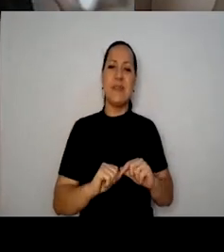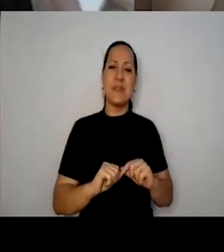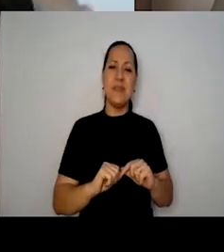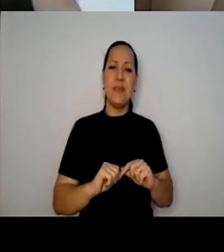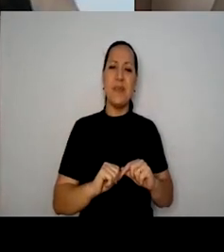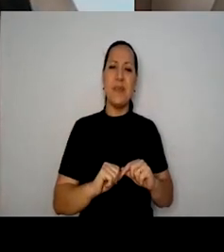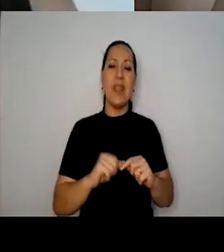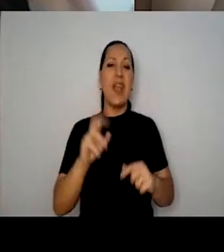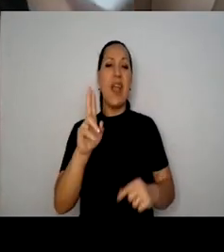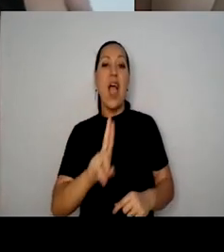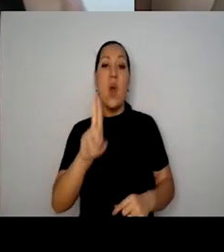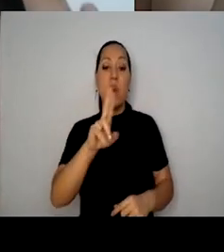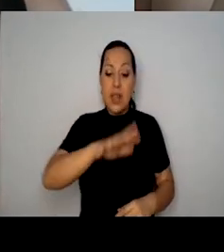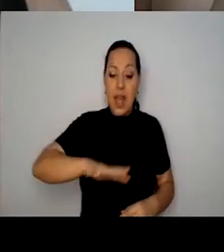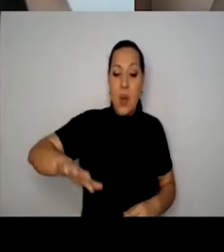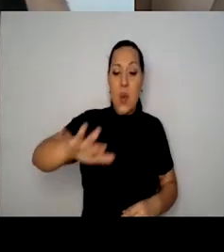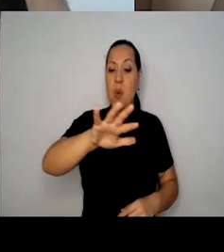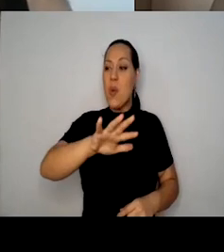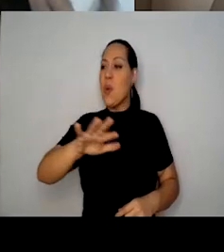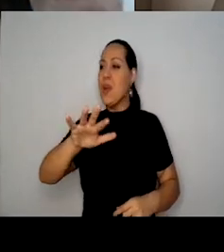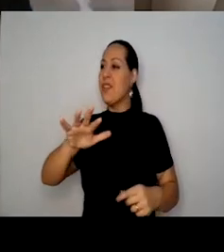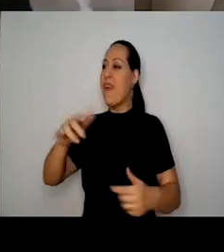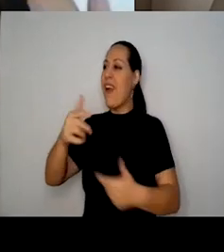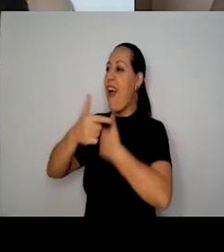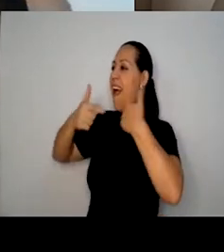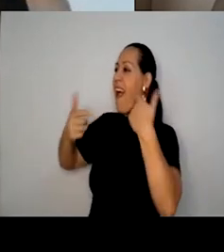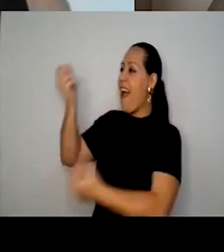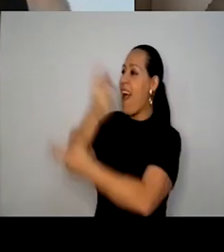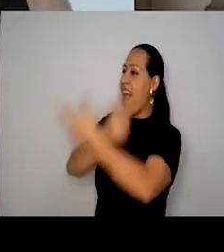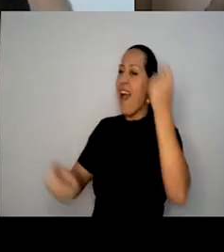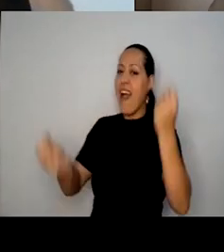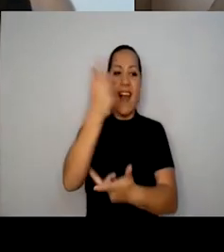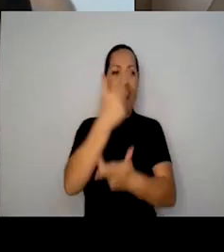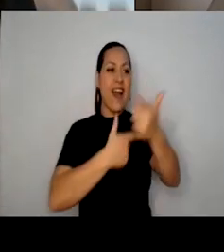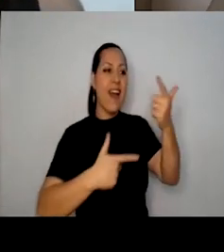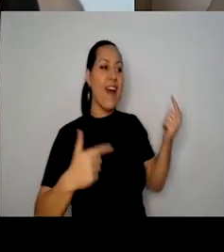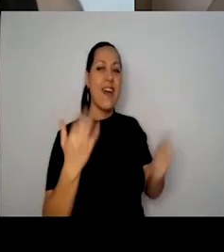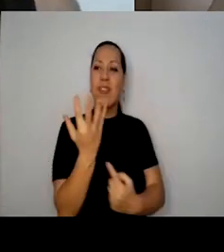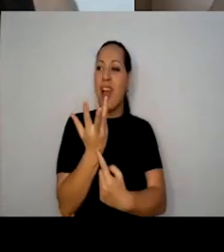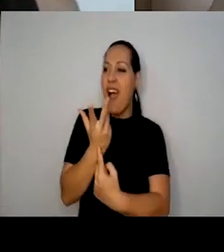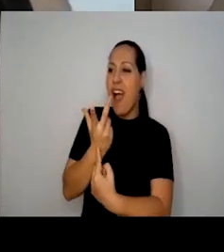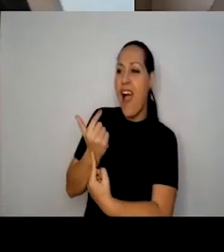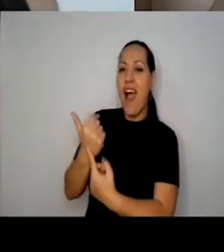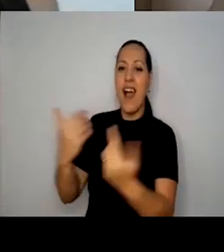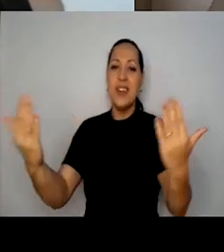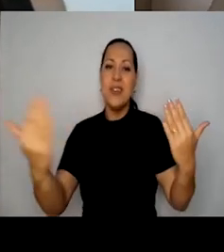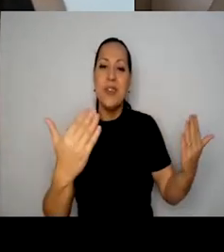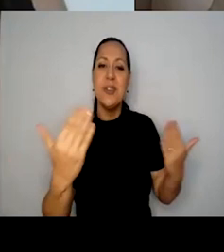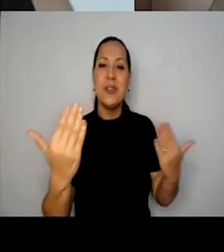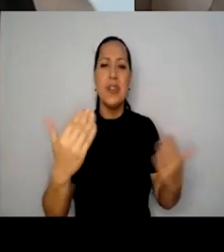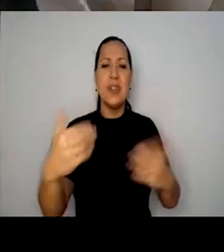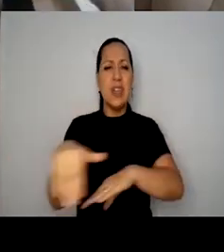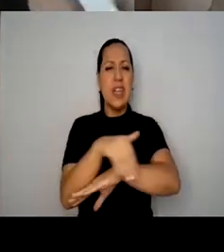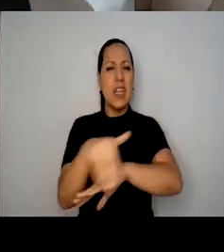usar aquele espaço, é transformar o espaço, é dialogar com aquelas pessoas que estão ali, e a rua, ela não é só de uma grande